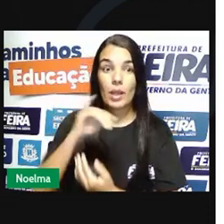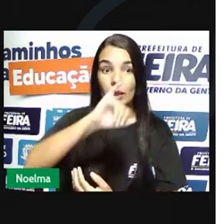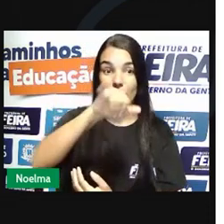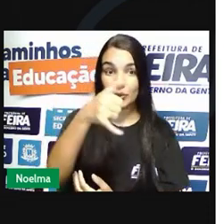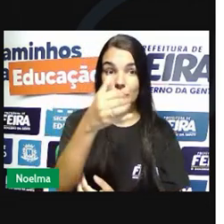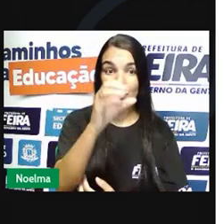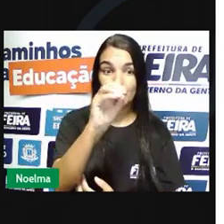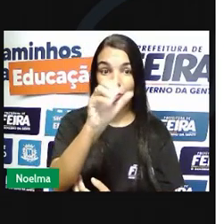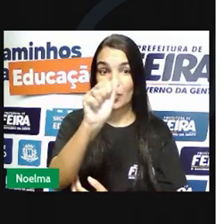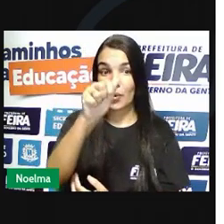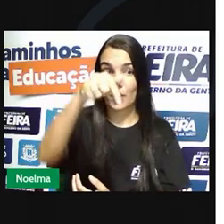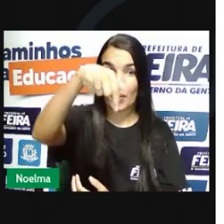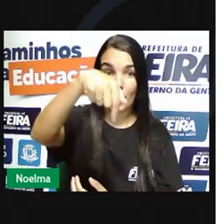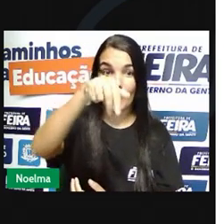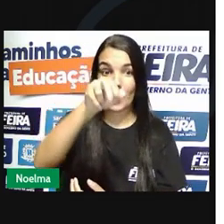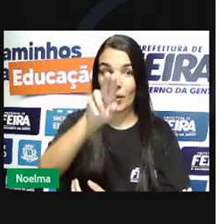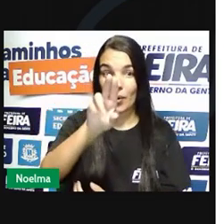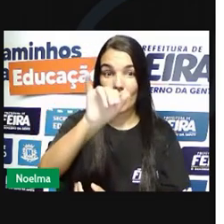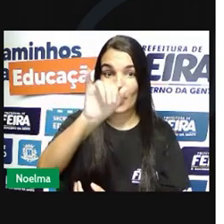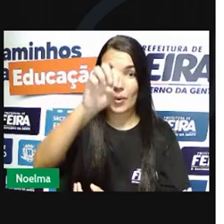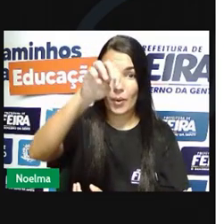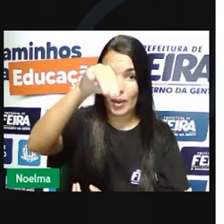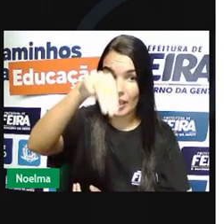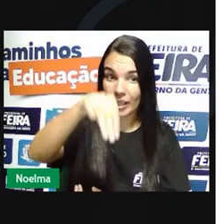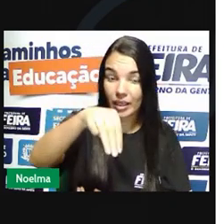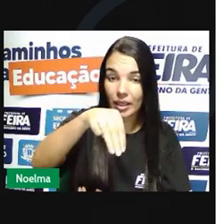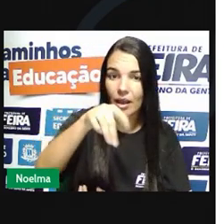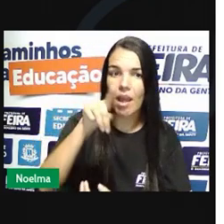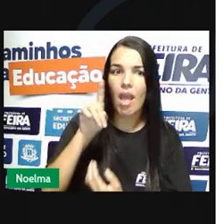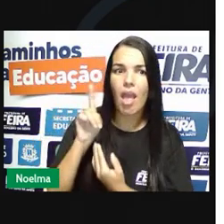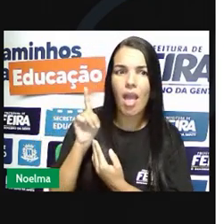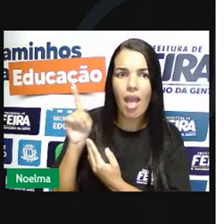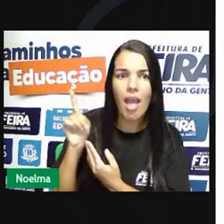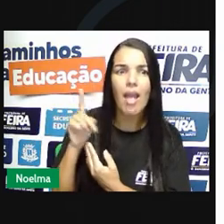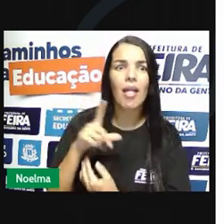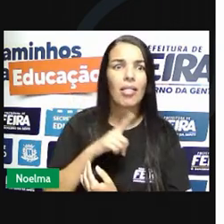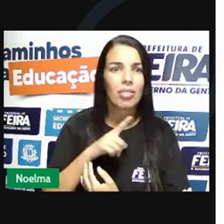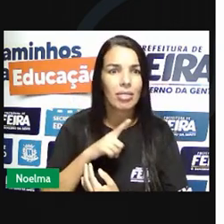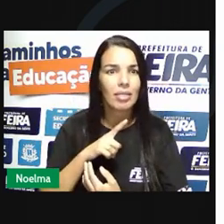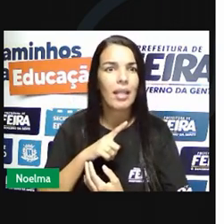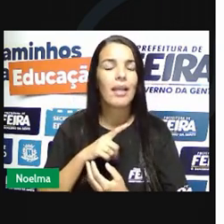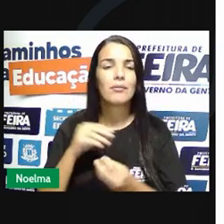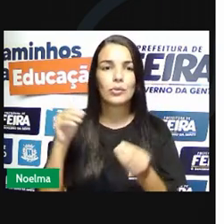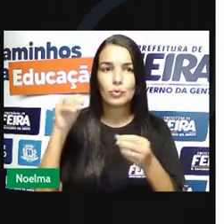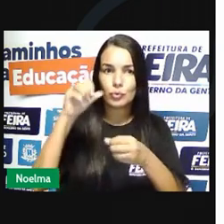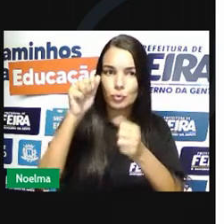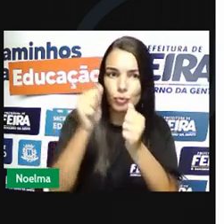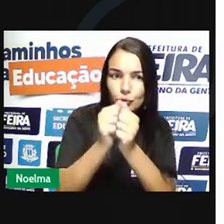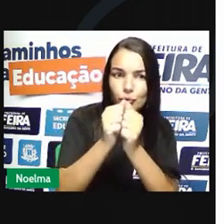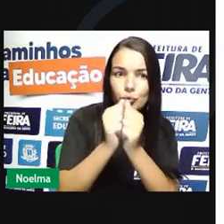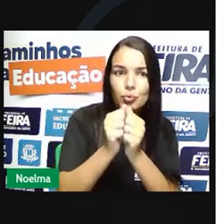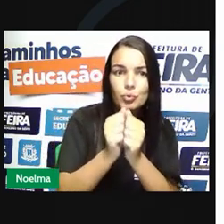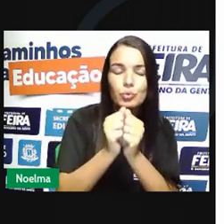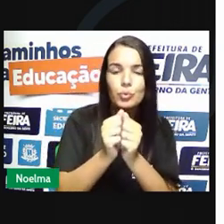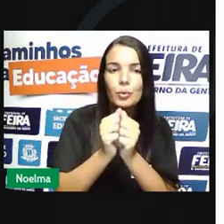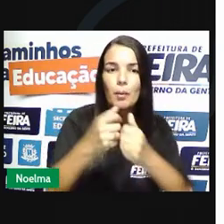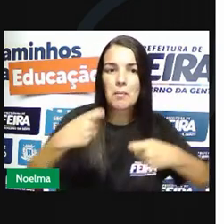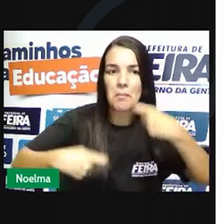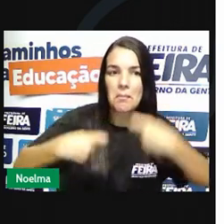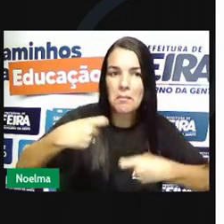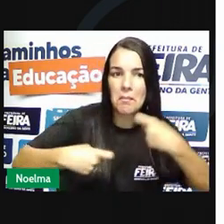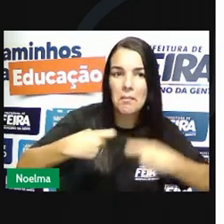José da Silva Xavier foi um dos participantes da Inconfidência Mineira